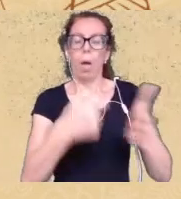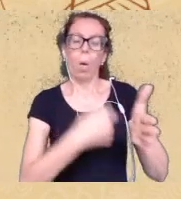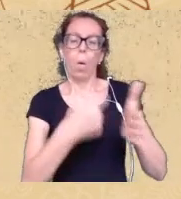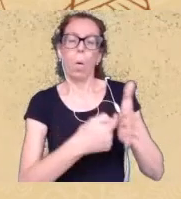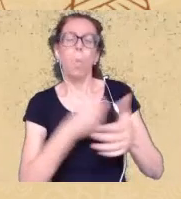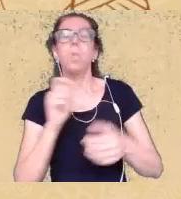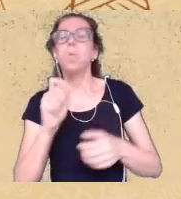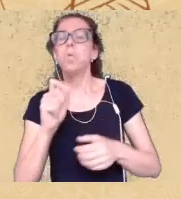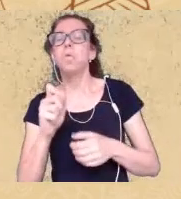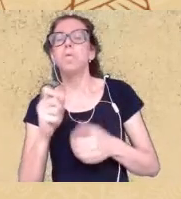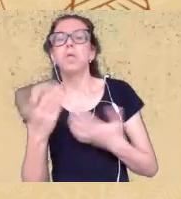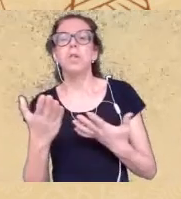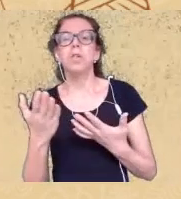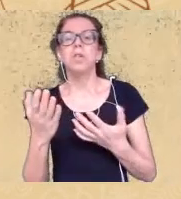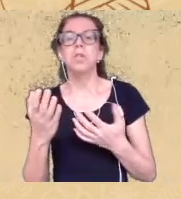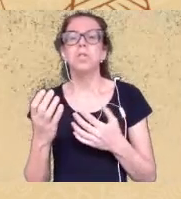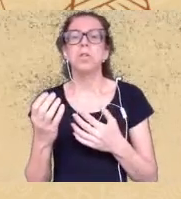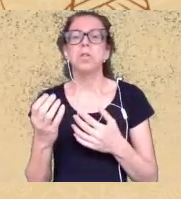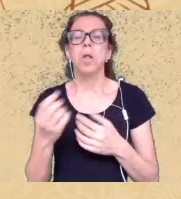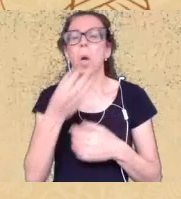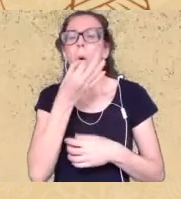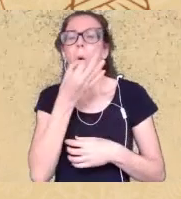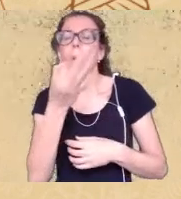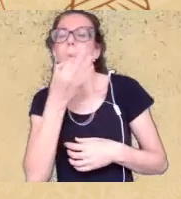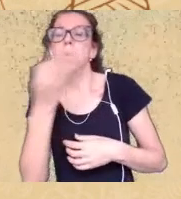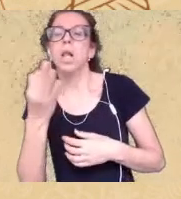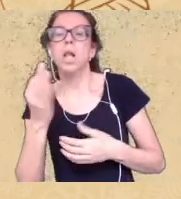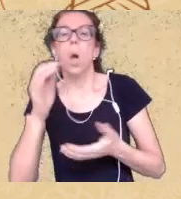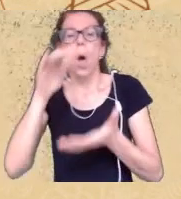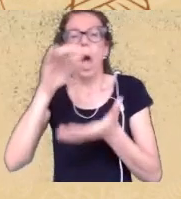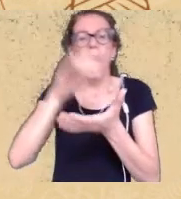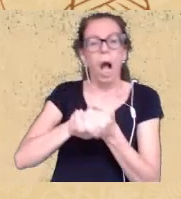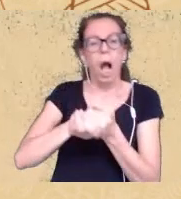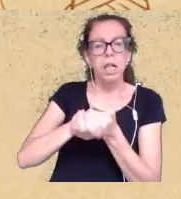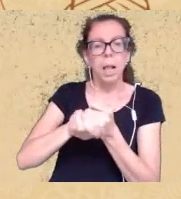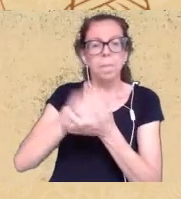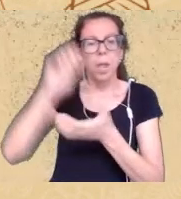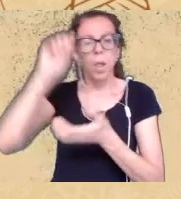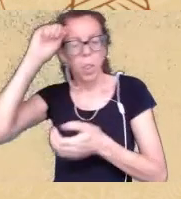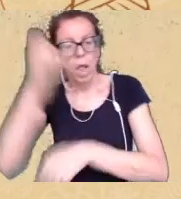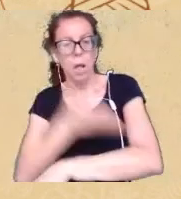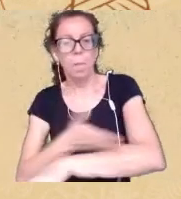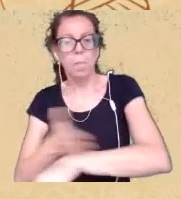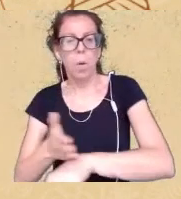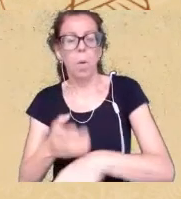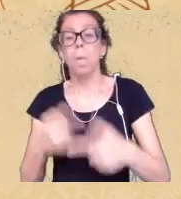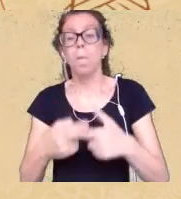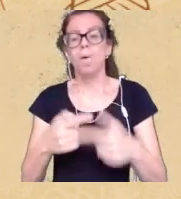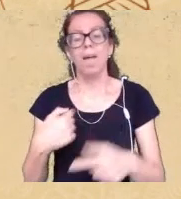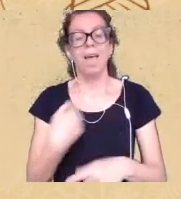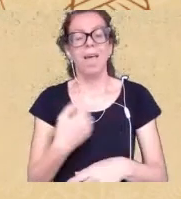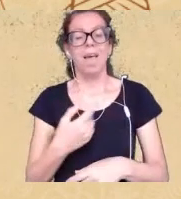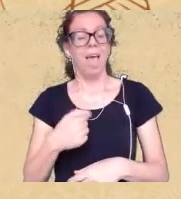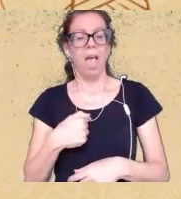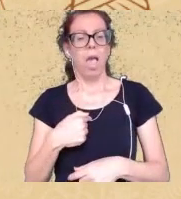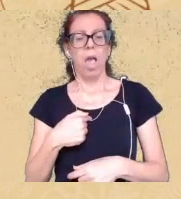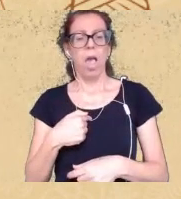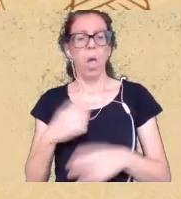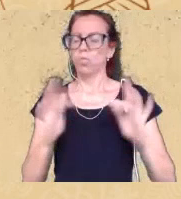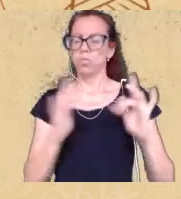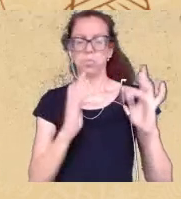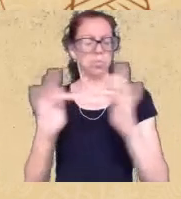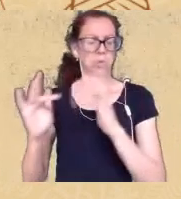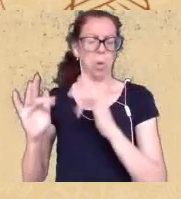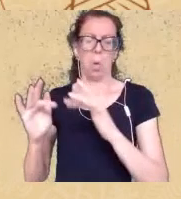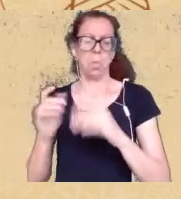de casamento interracial eu não acho nada porque eu não namoro com pessoas brancas eu já namorei mas hoje